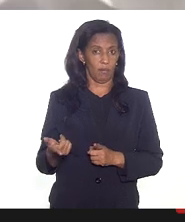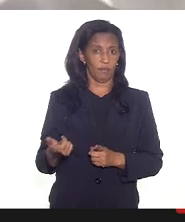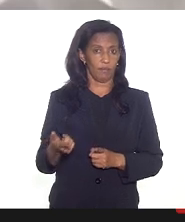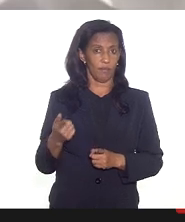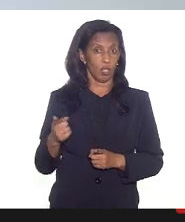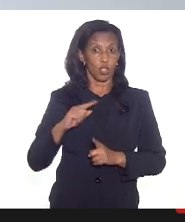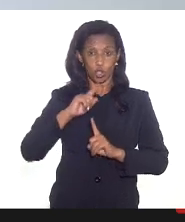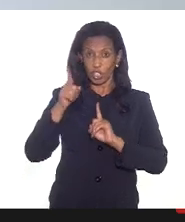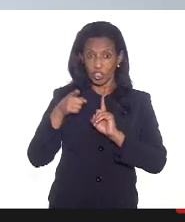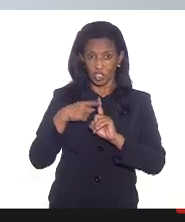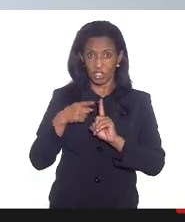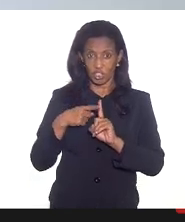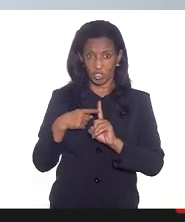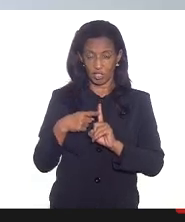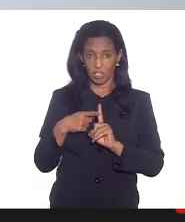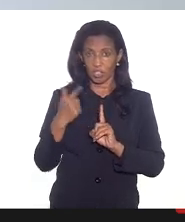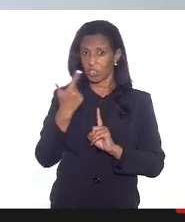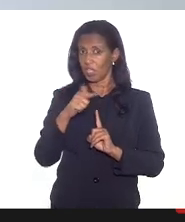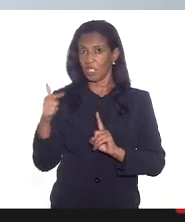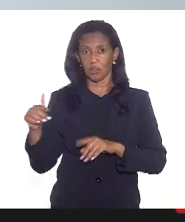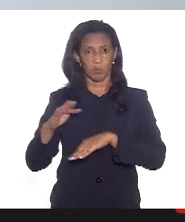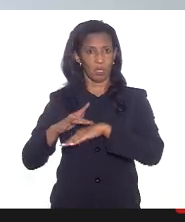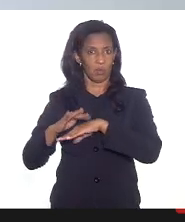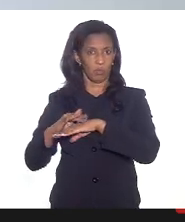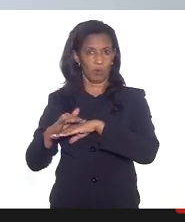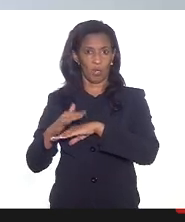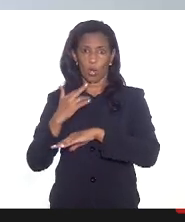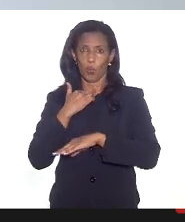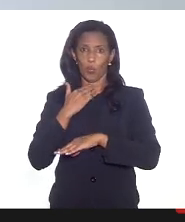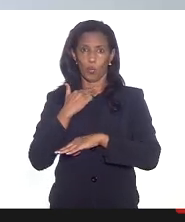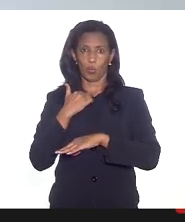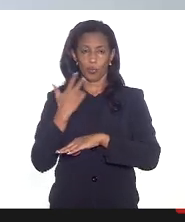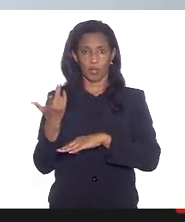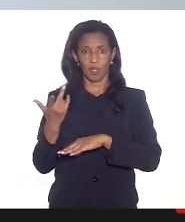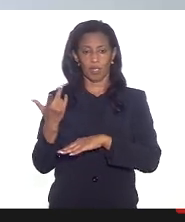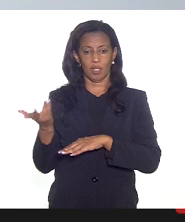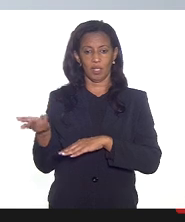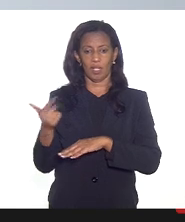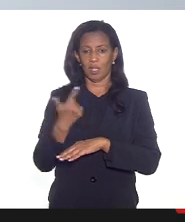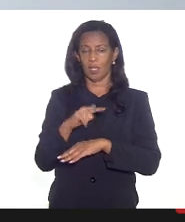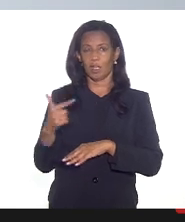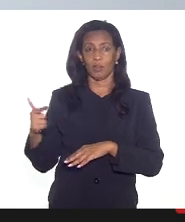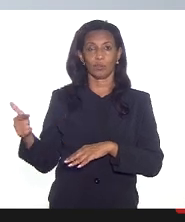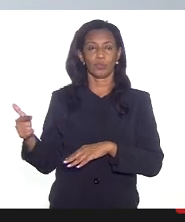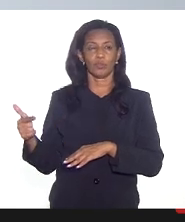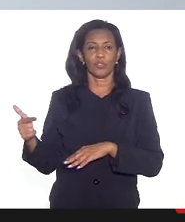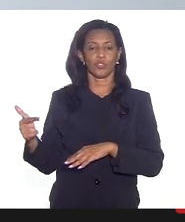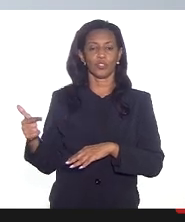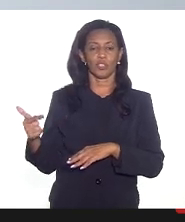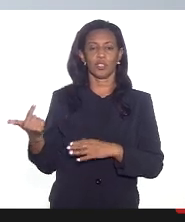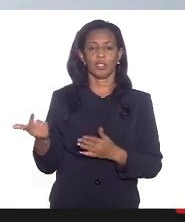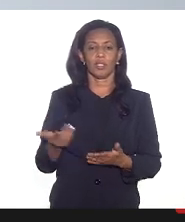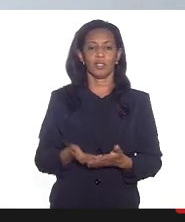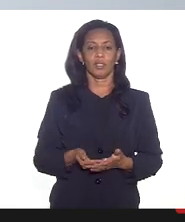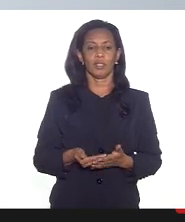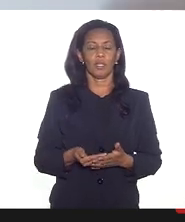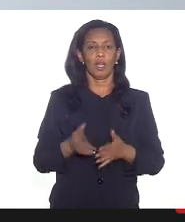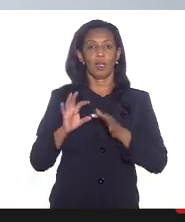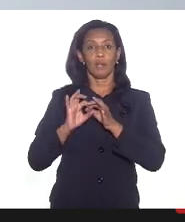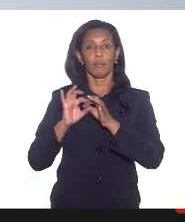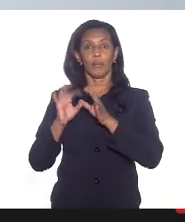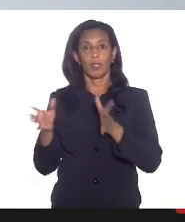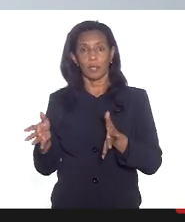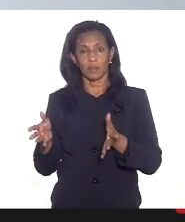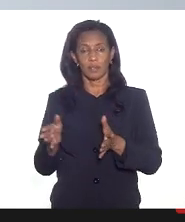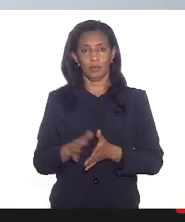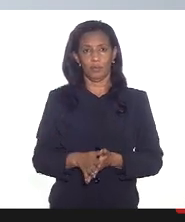somente gestante e não ter comorbidade ela não poderia vacinar porque ela não tinha ainda a liberação